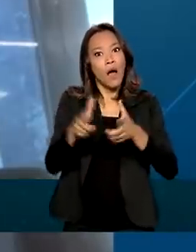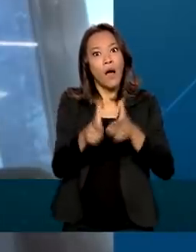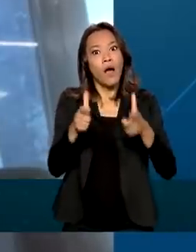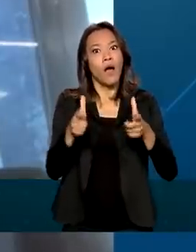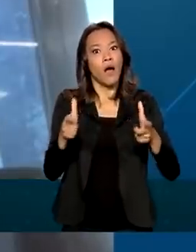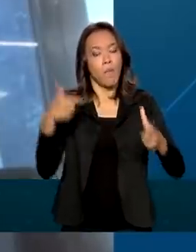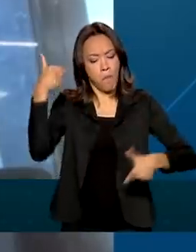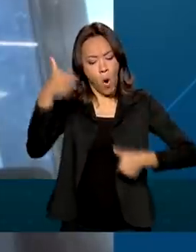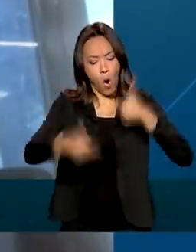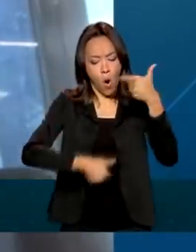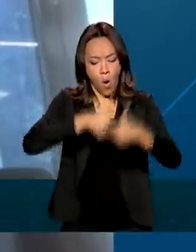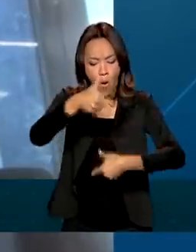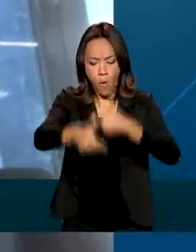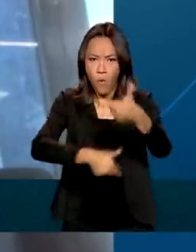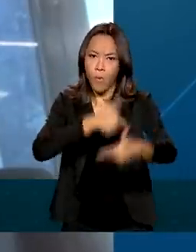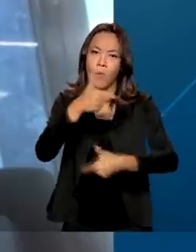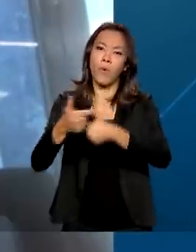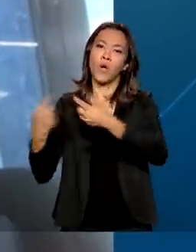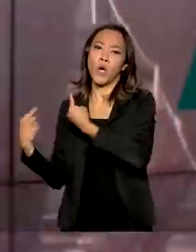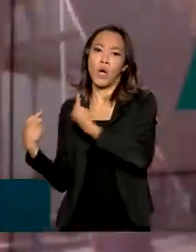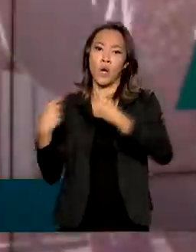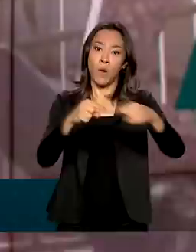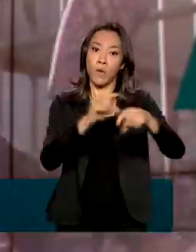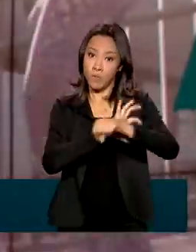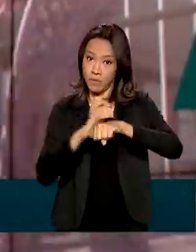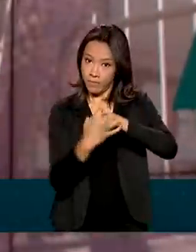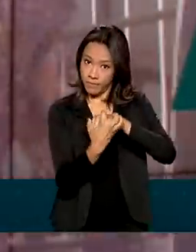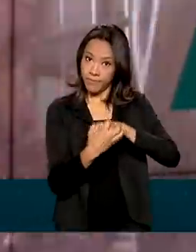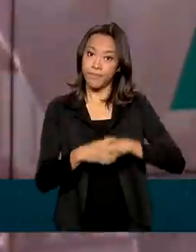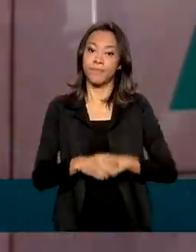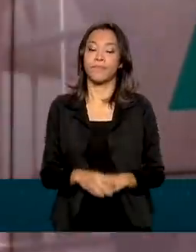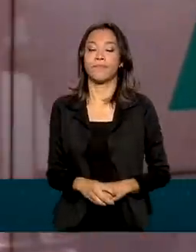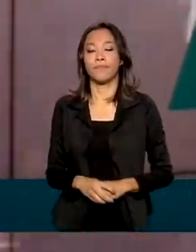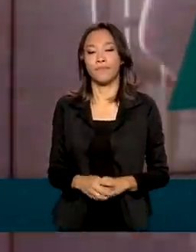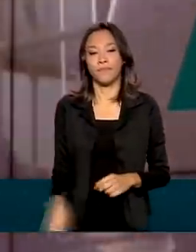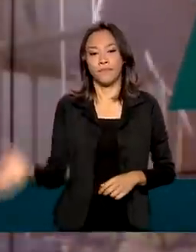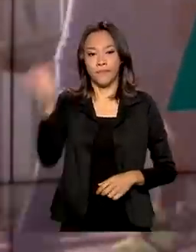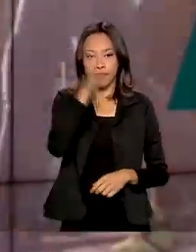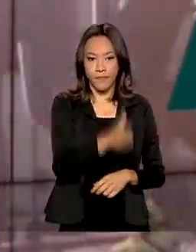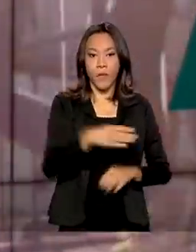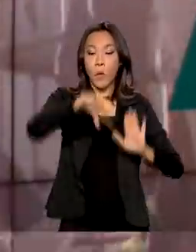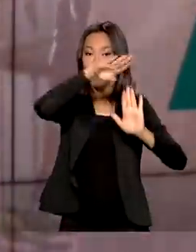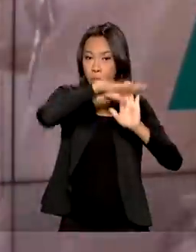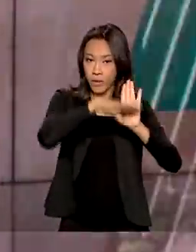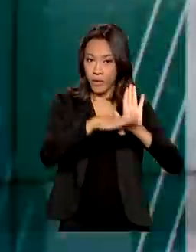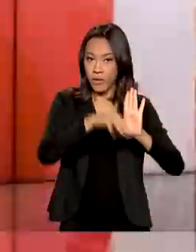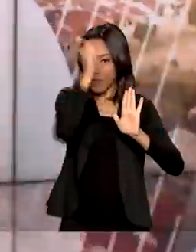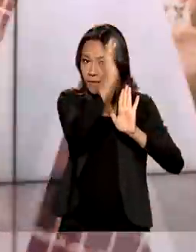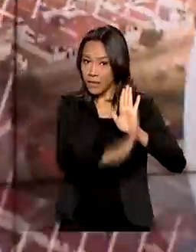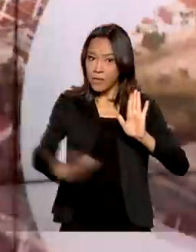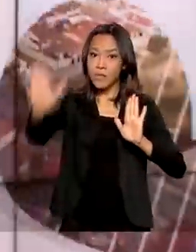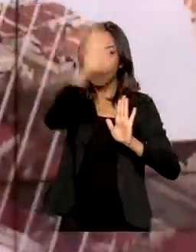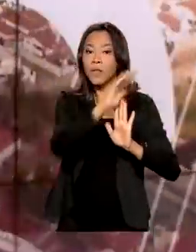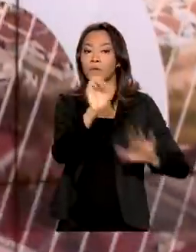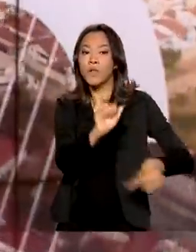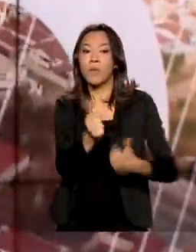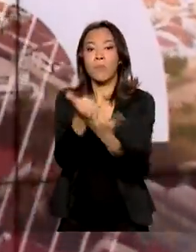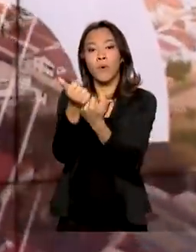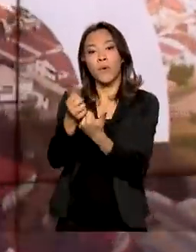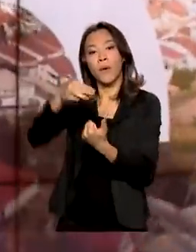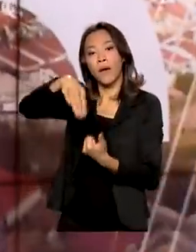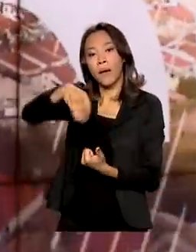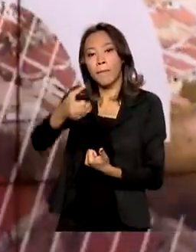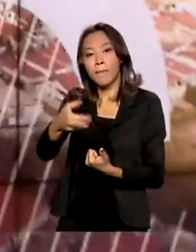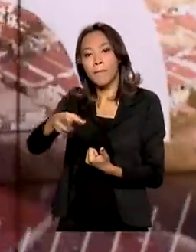contexto de combate, de enfrentamento à pandemia. O Programa Nacional de Apoio às Micro e Pequenas Empresas do